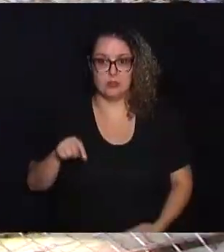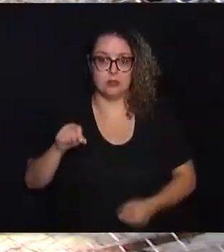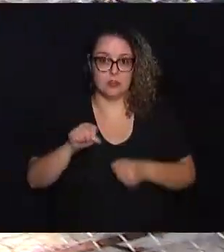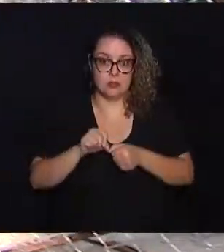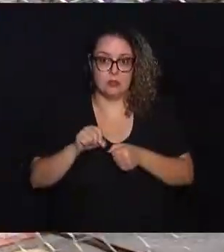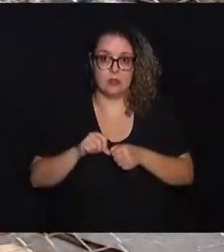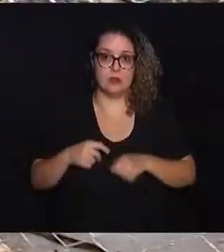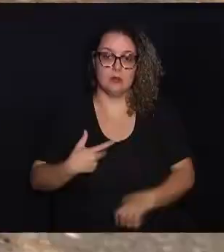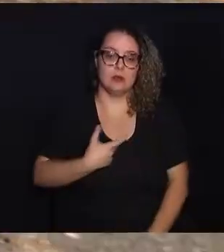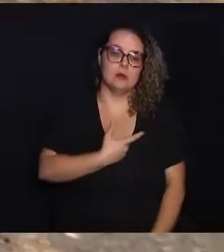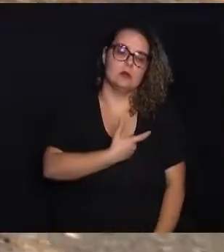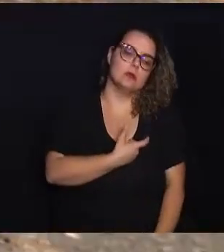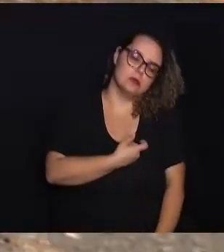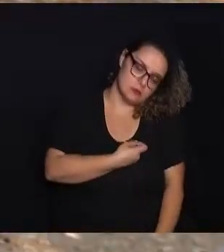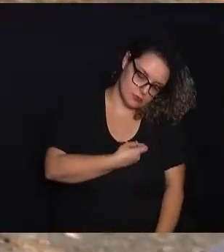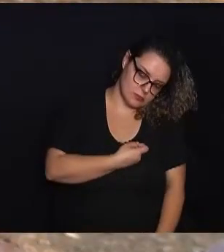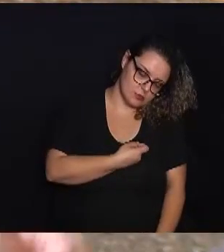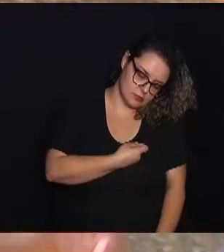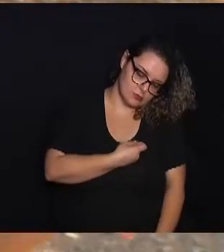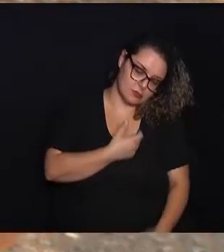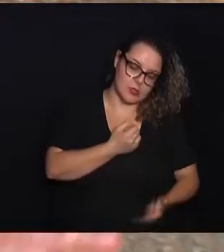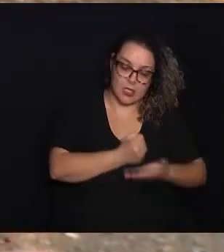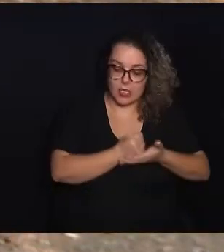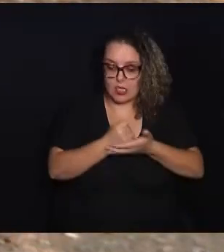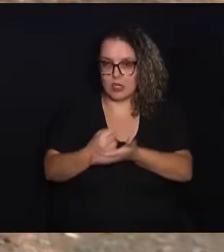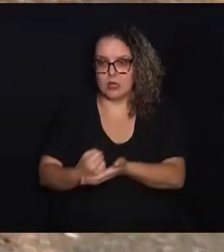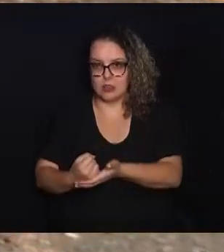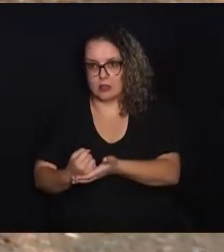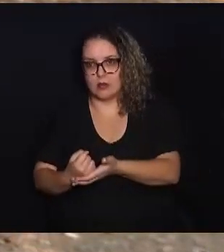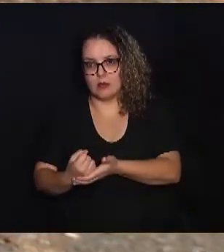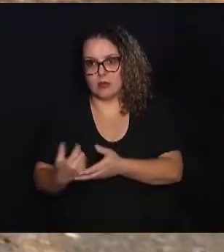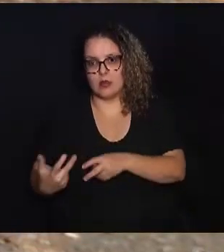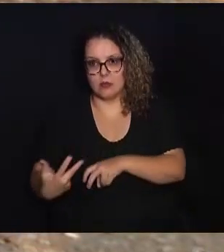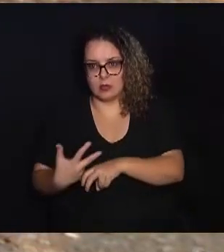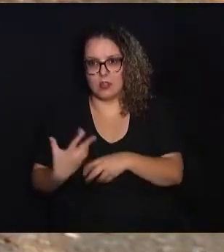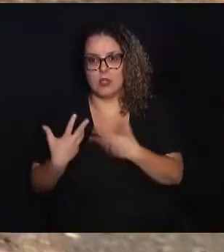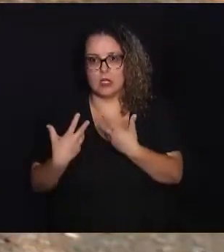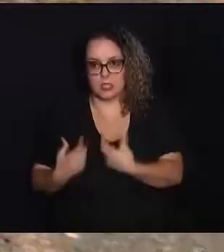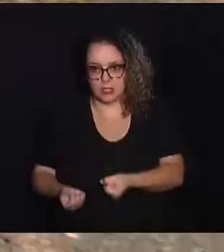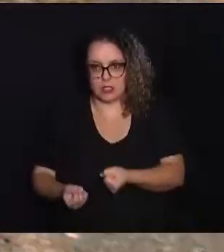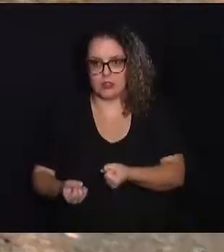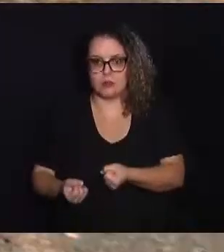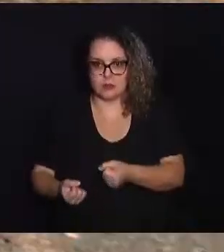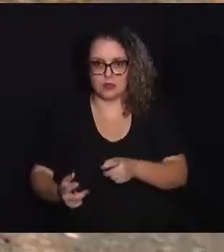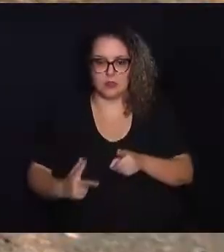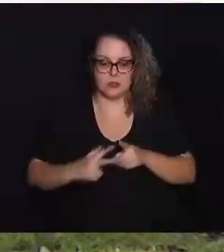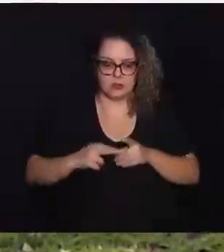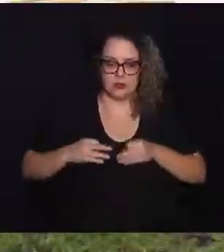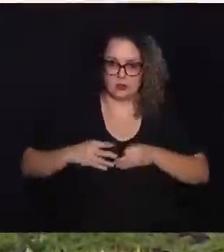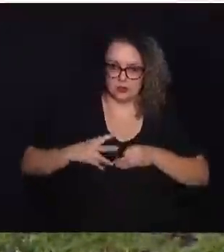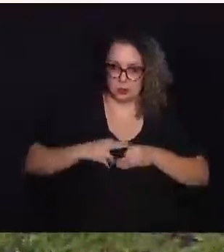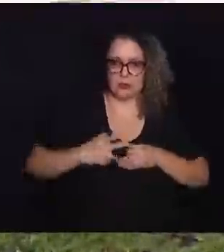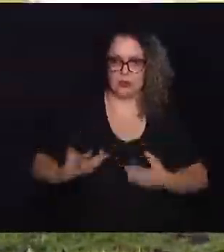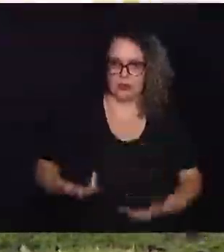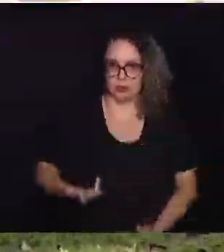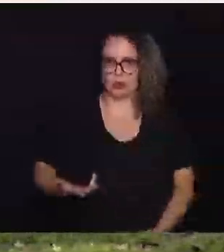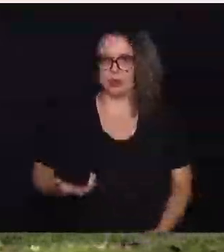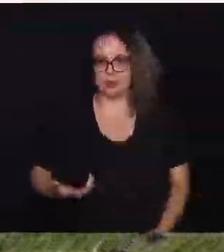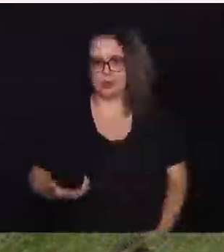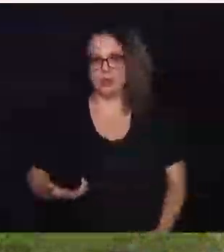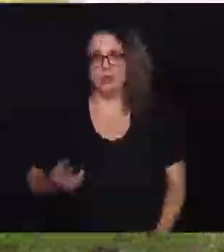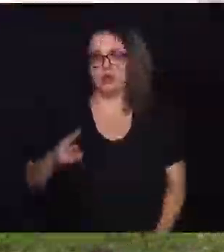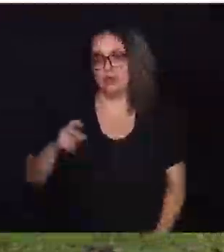Nesse recinto é feita a sedação, o animal vai para o centro cirúrgico, que é logo ao lado, recebe o procedimento de